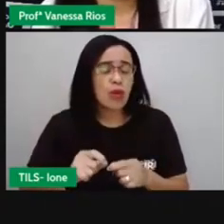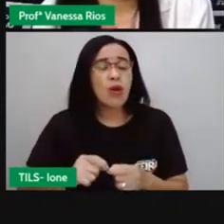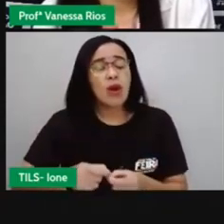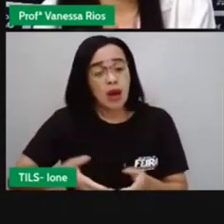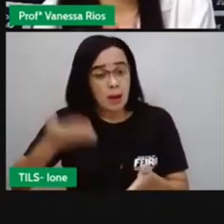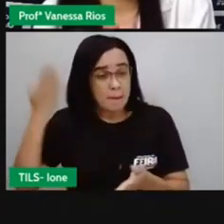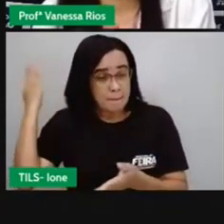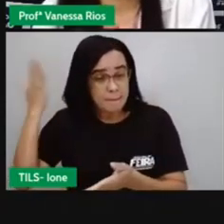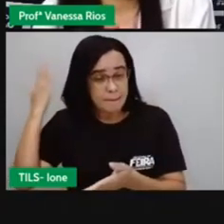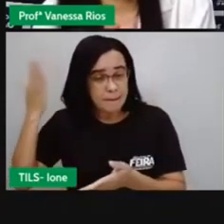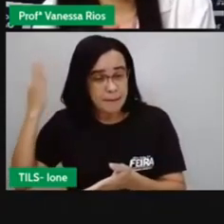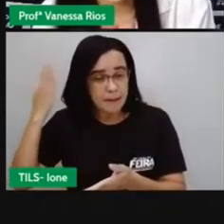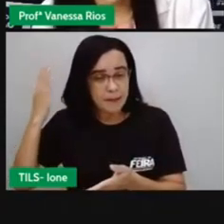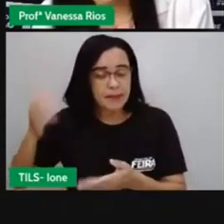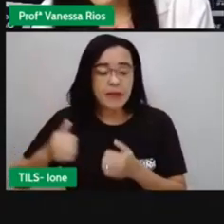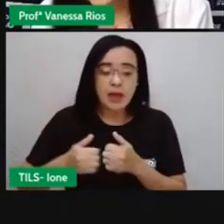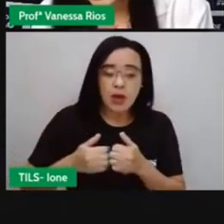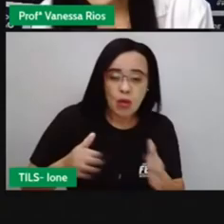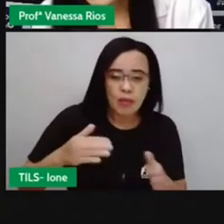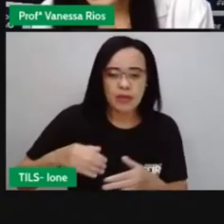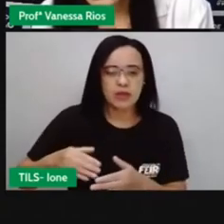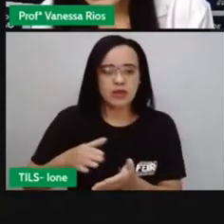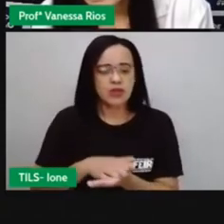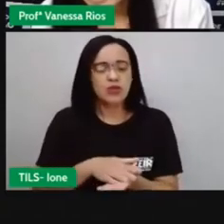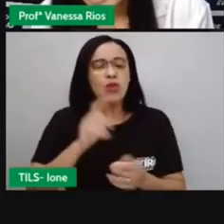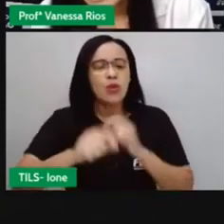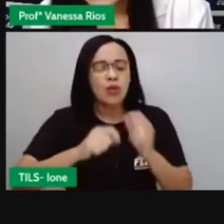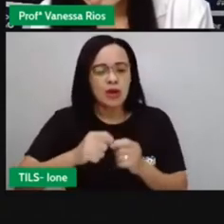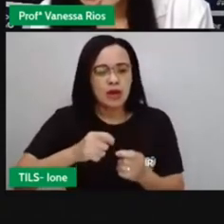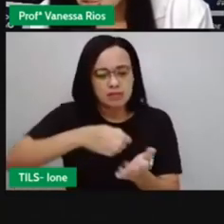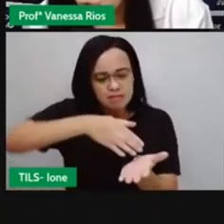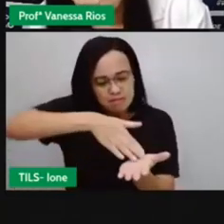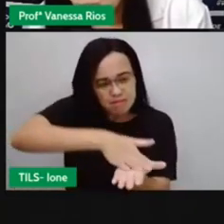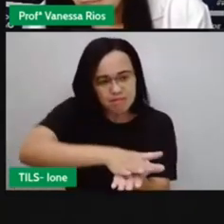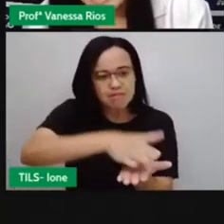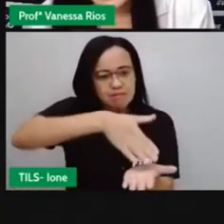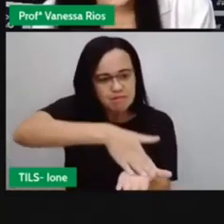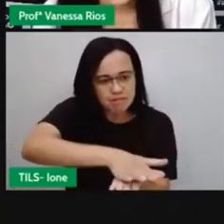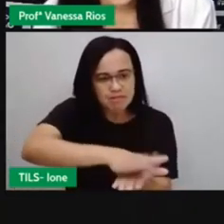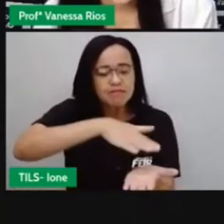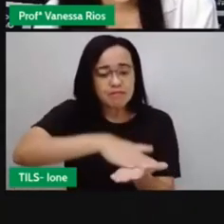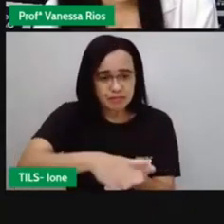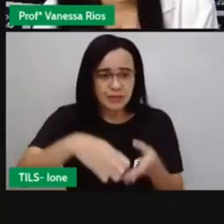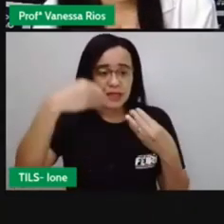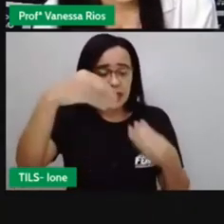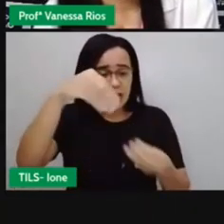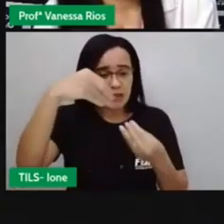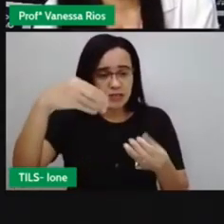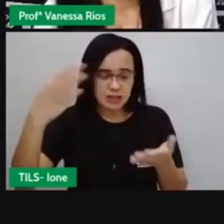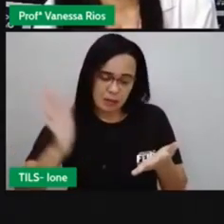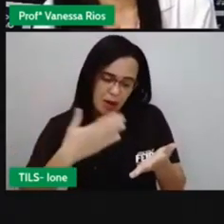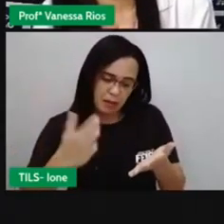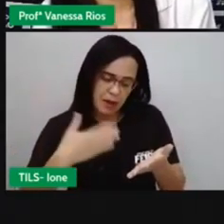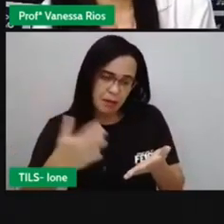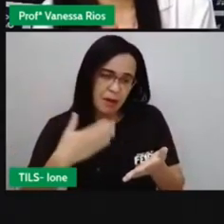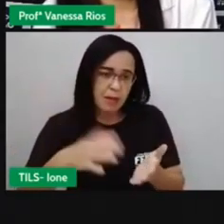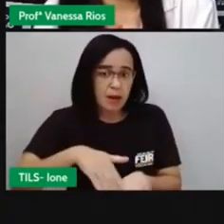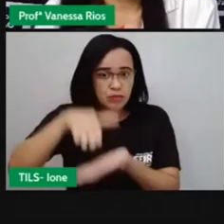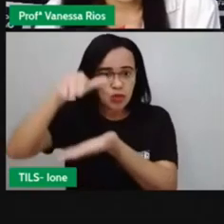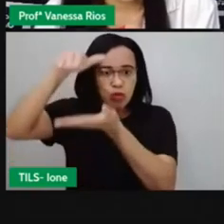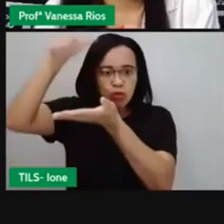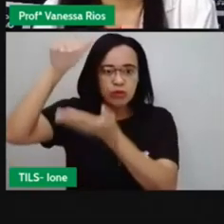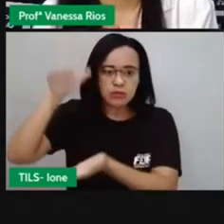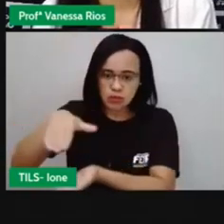cartunista aí a expor nessa revista foi John Leach. E aí ele utilizou